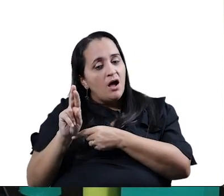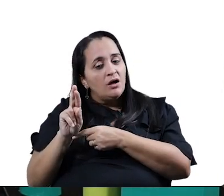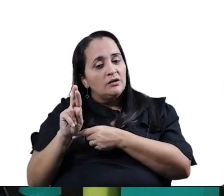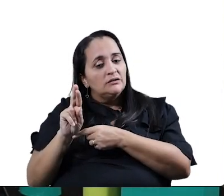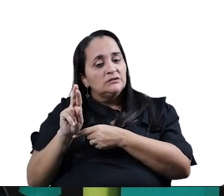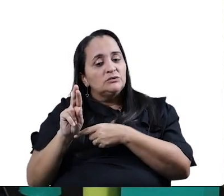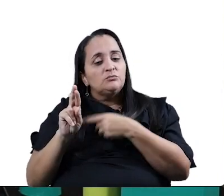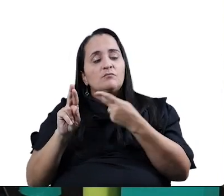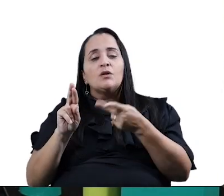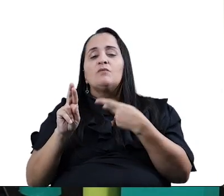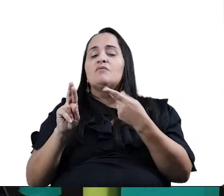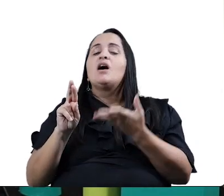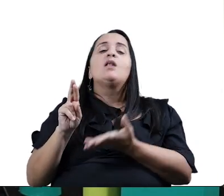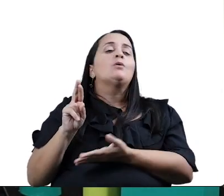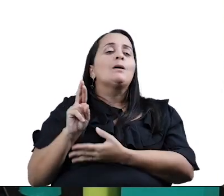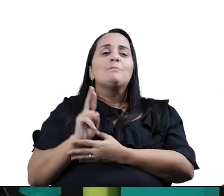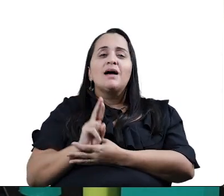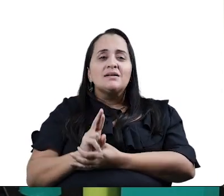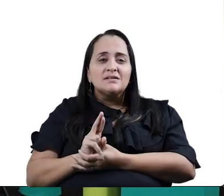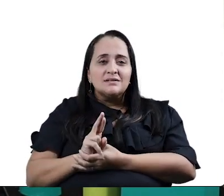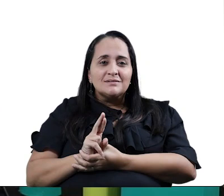O mais aí? Diga aí para a pró.